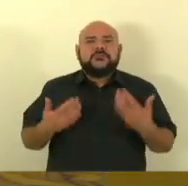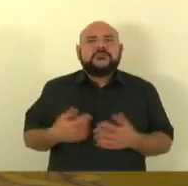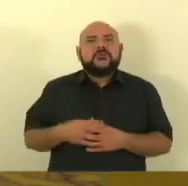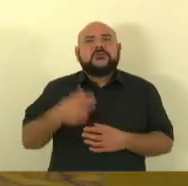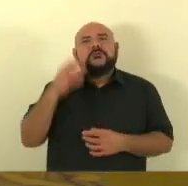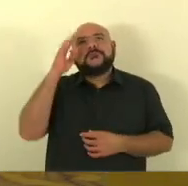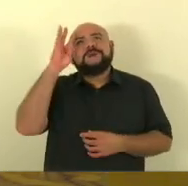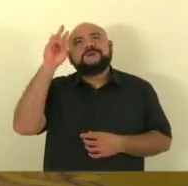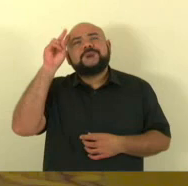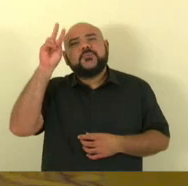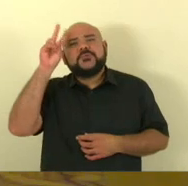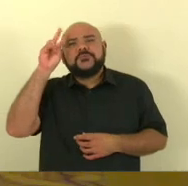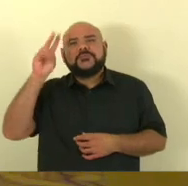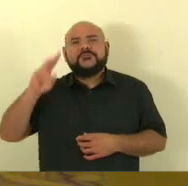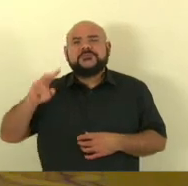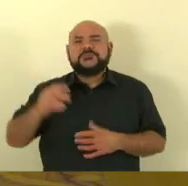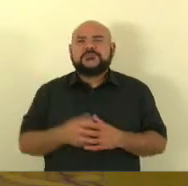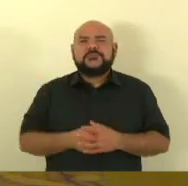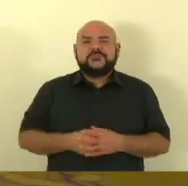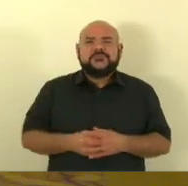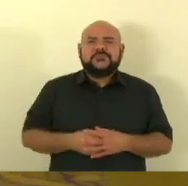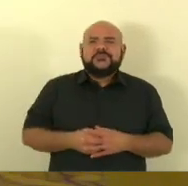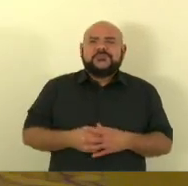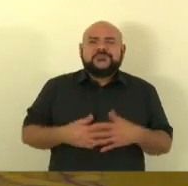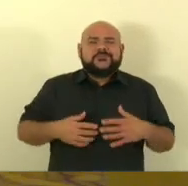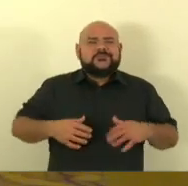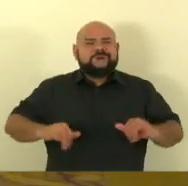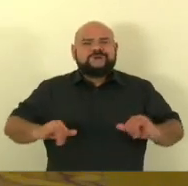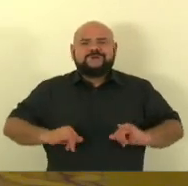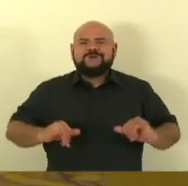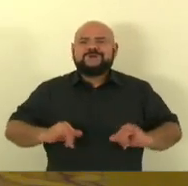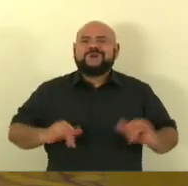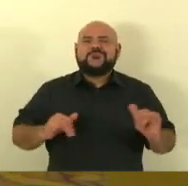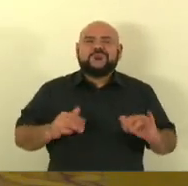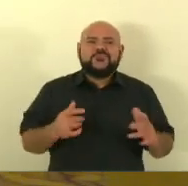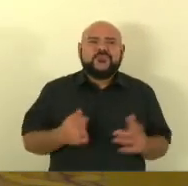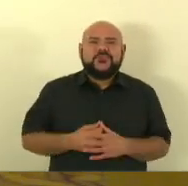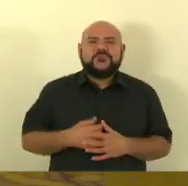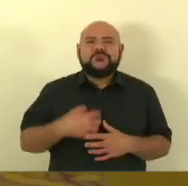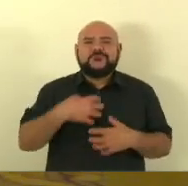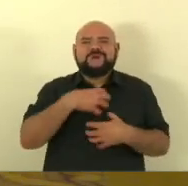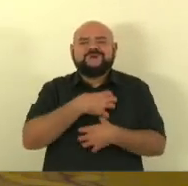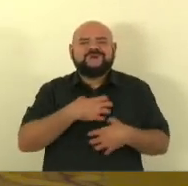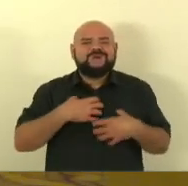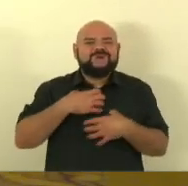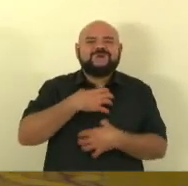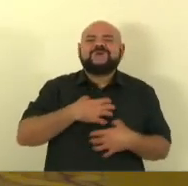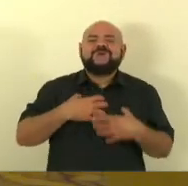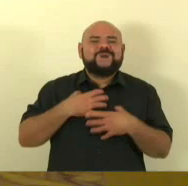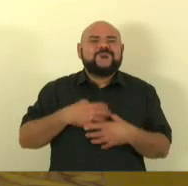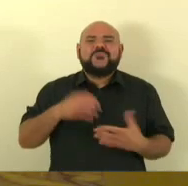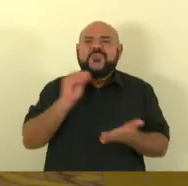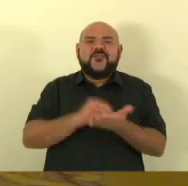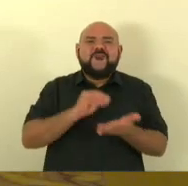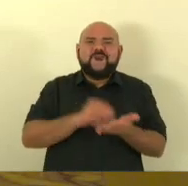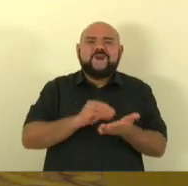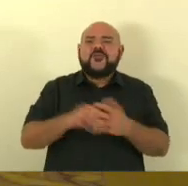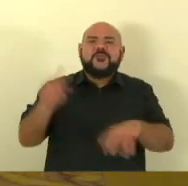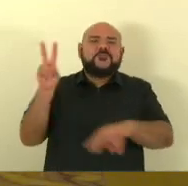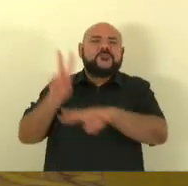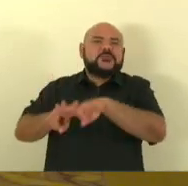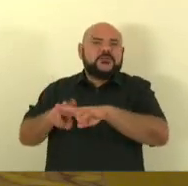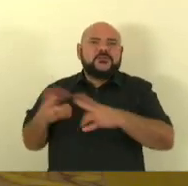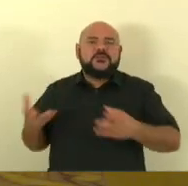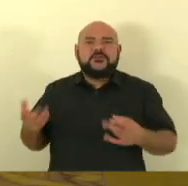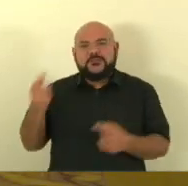capixaba a falta de solução para esse problema a falta de punição dos culpados a falta